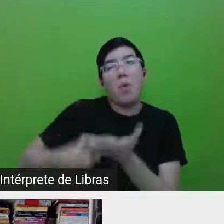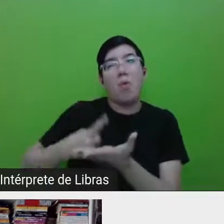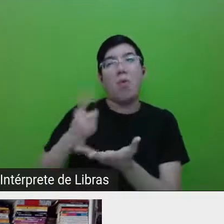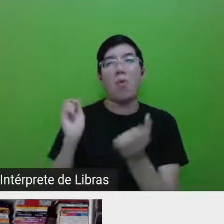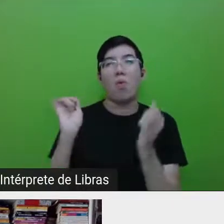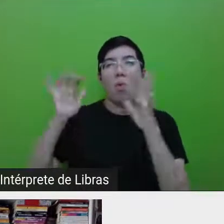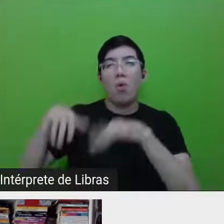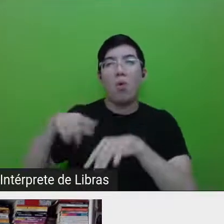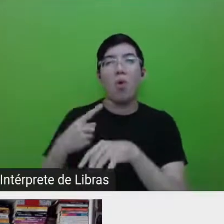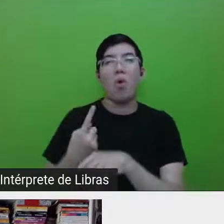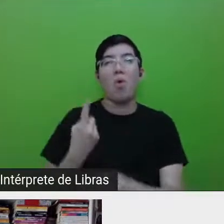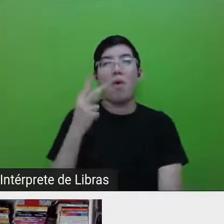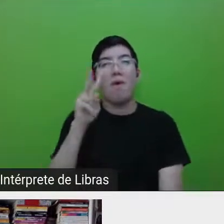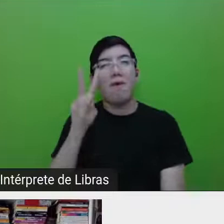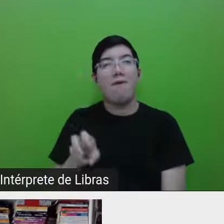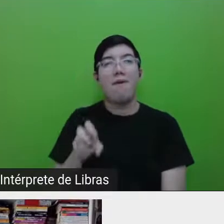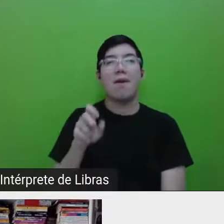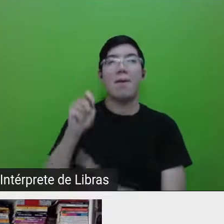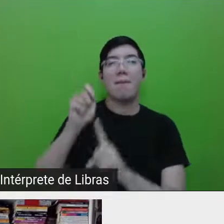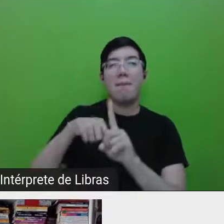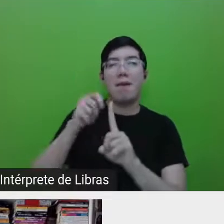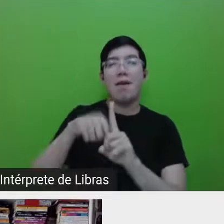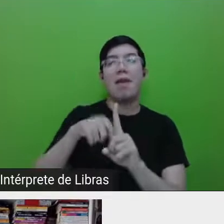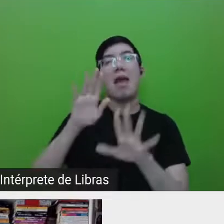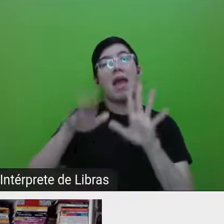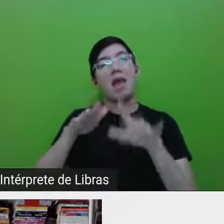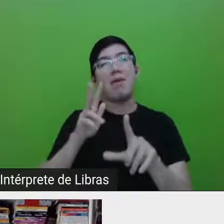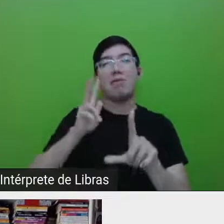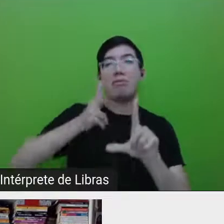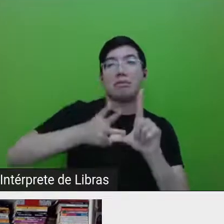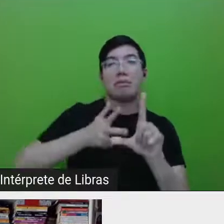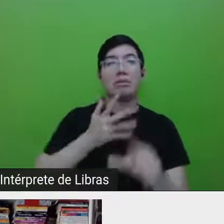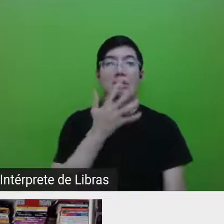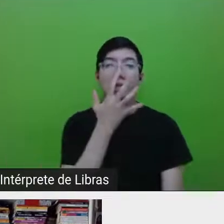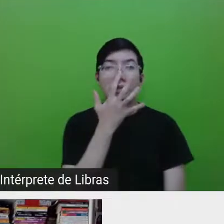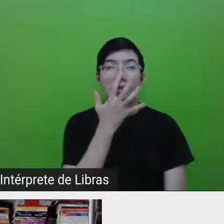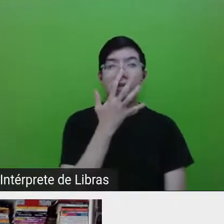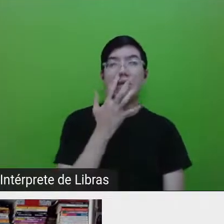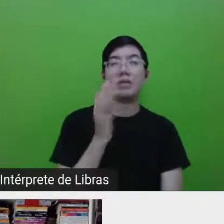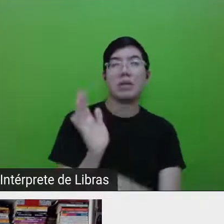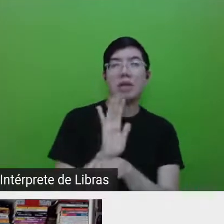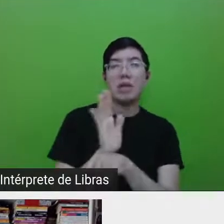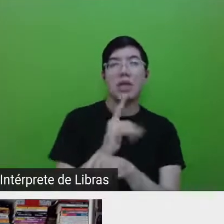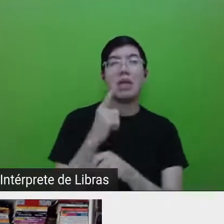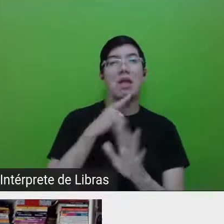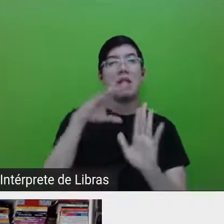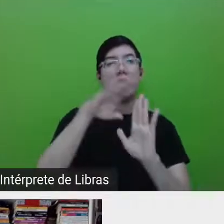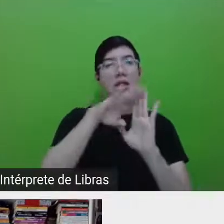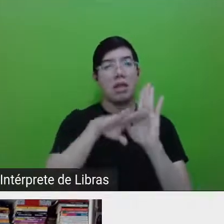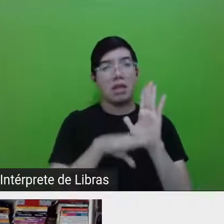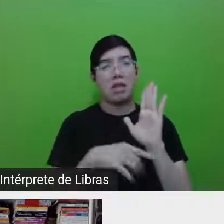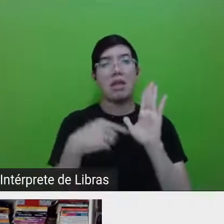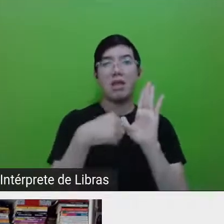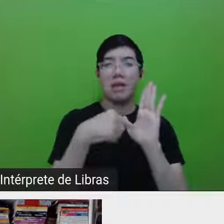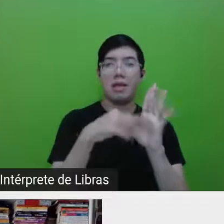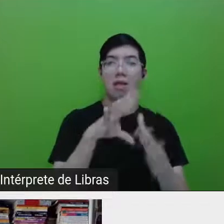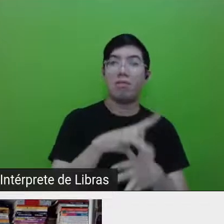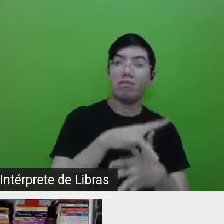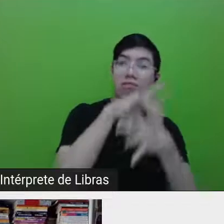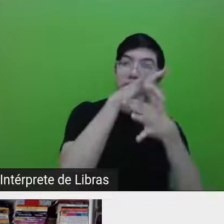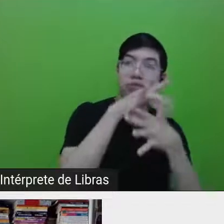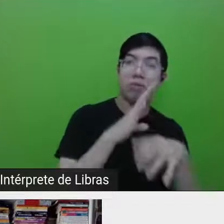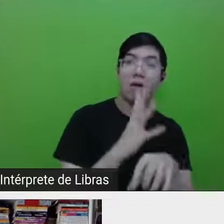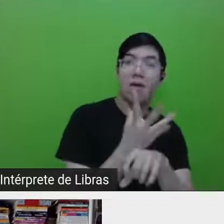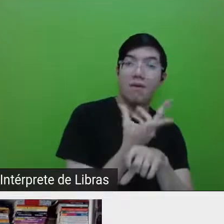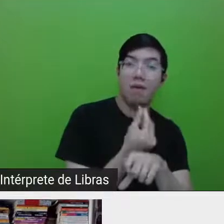assiste os programas online da biblioteca. Para quem não sabe, a biblioteca tem programação presencial e online. Ela segue assim.